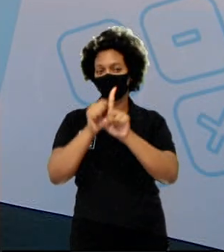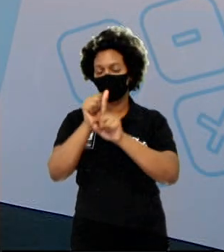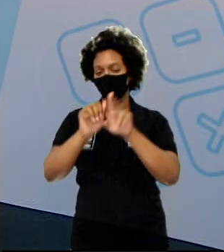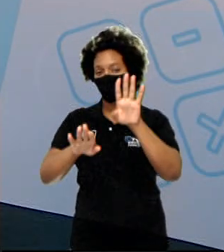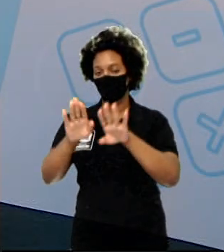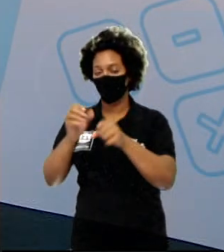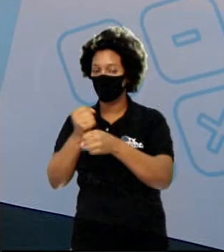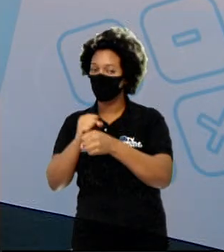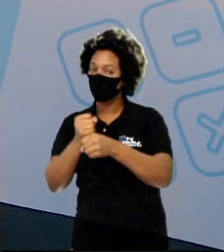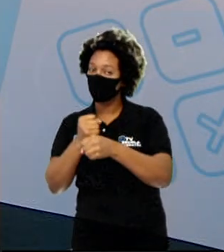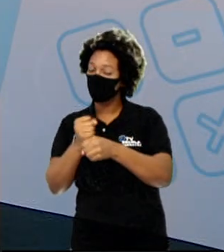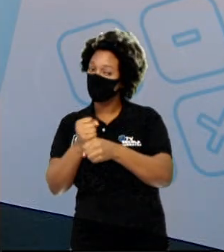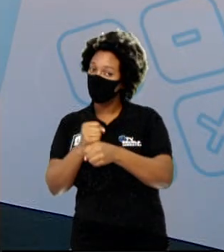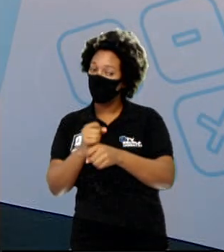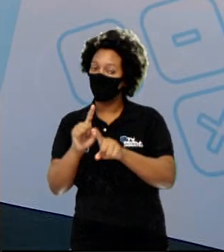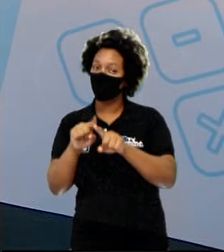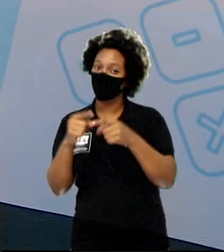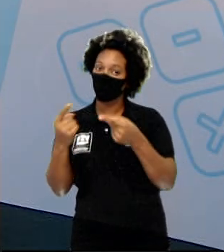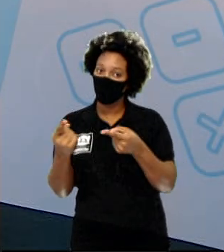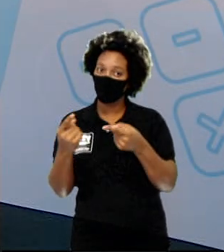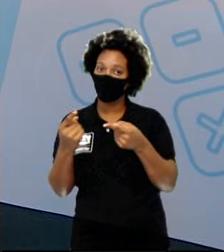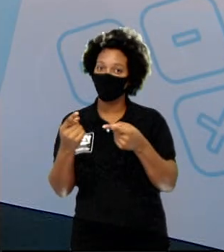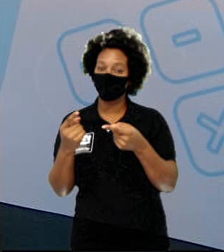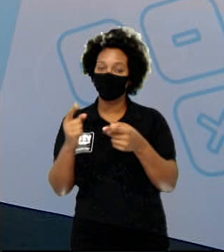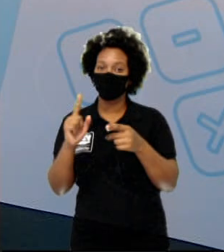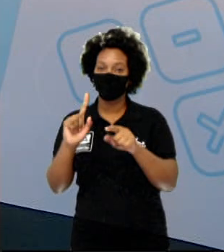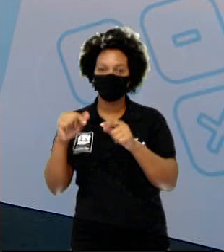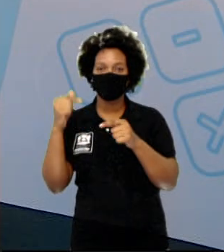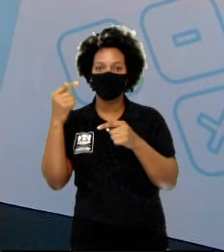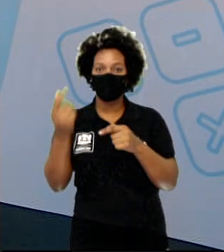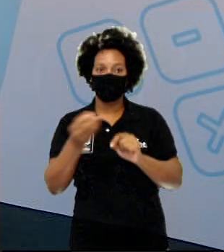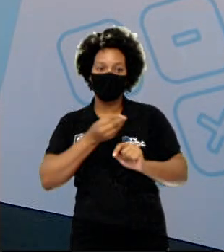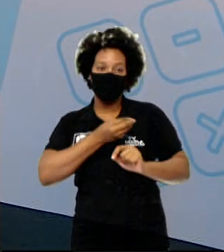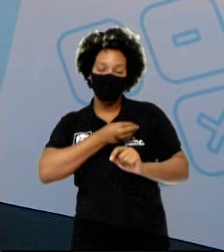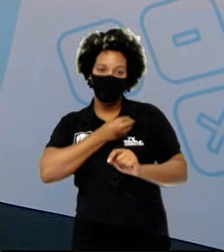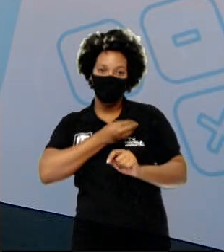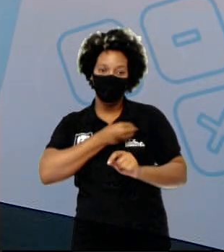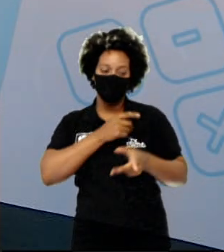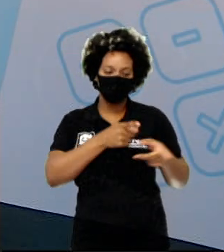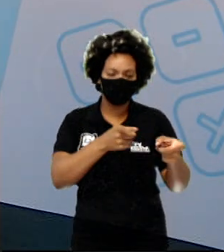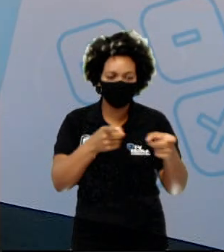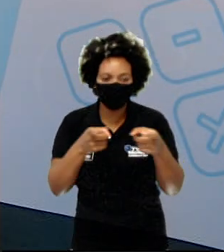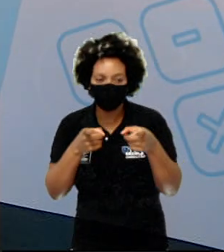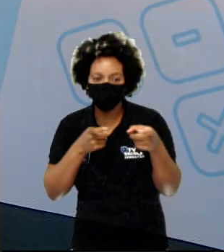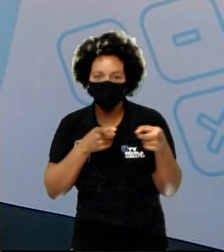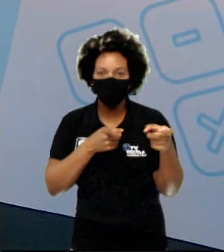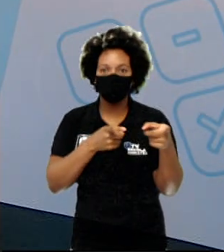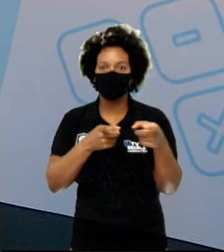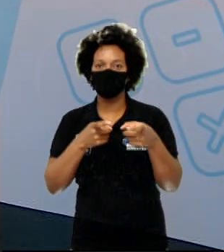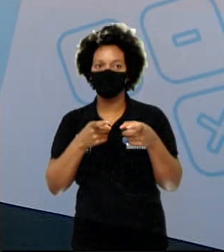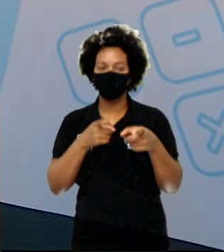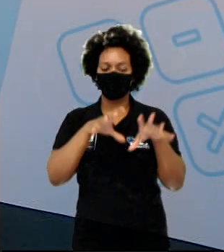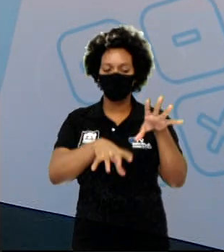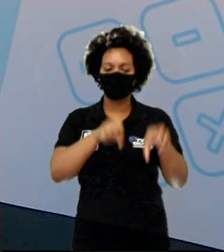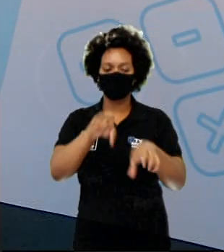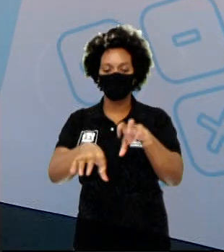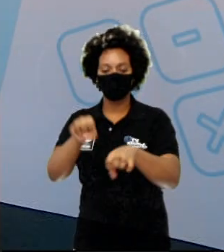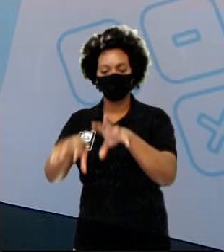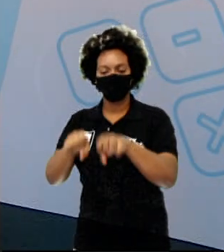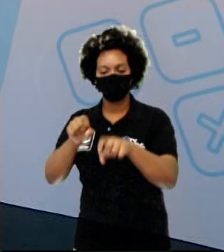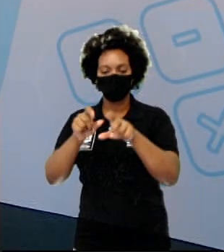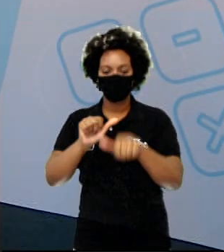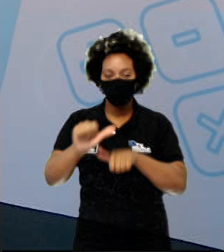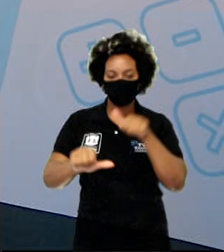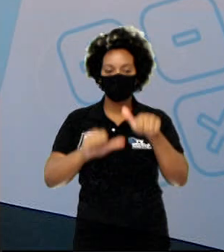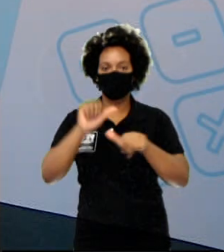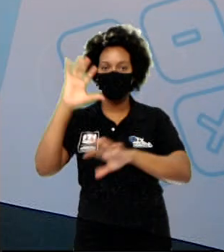anos em um determinado lugar. Mas acabava a sobrevivência, a caça, acabava a coleta, uma mudança climática,